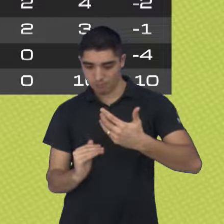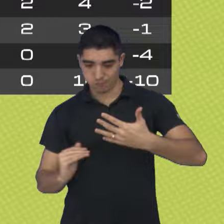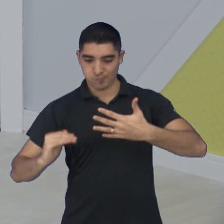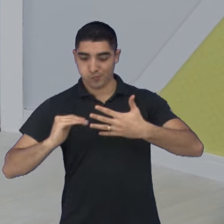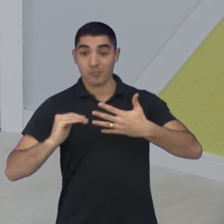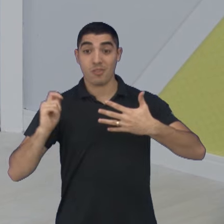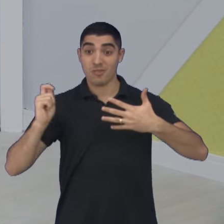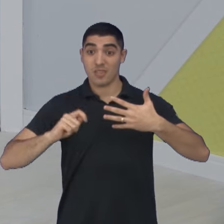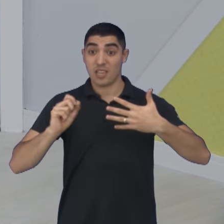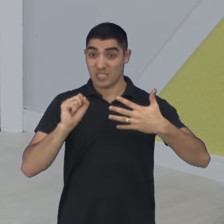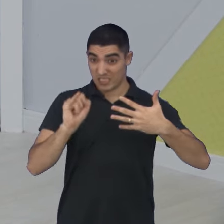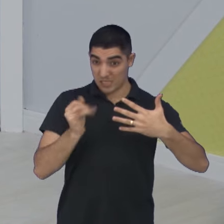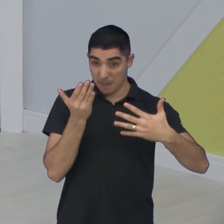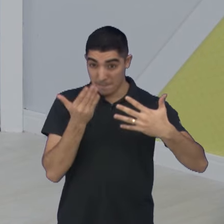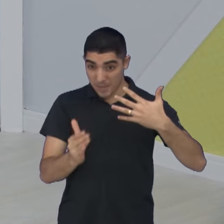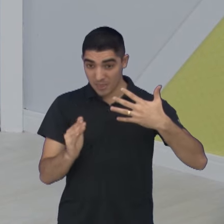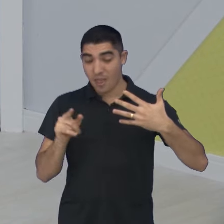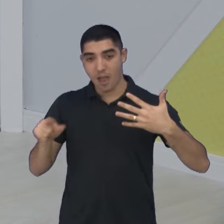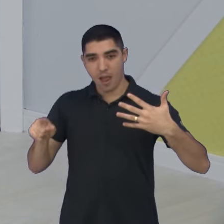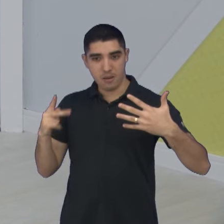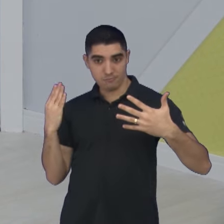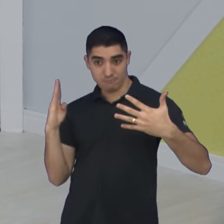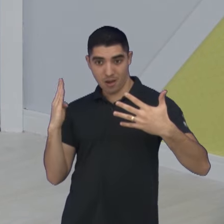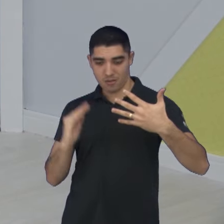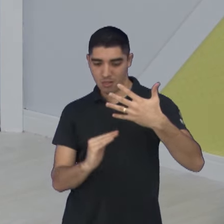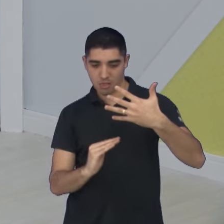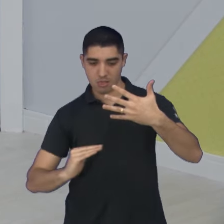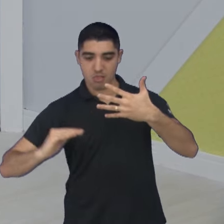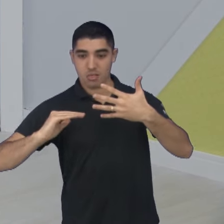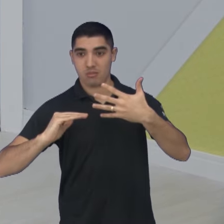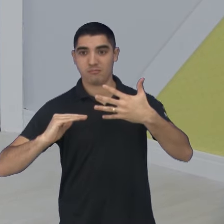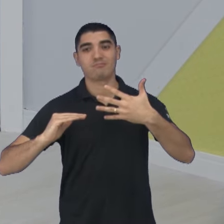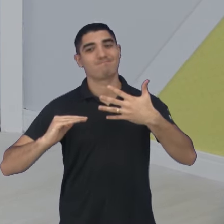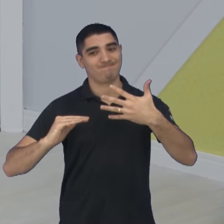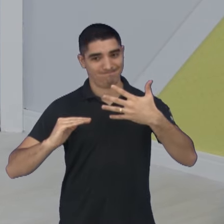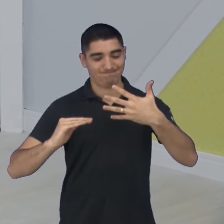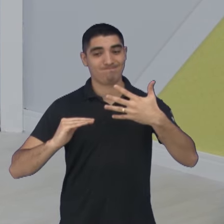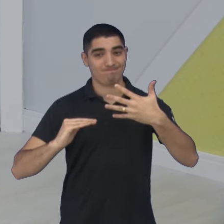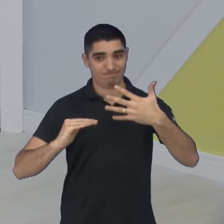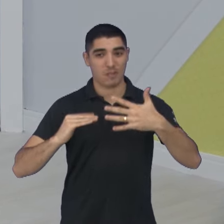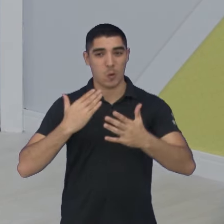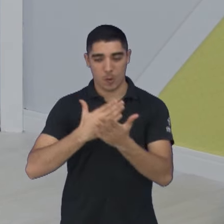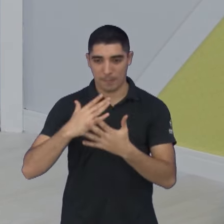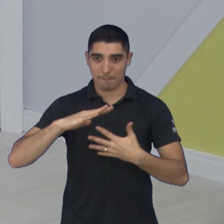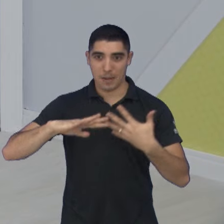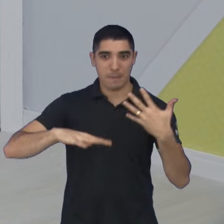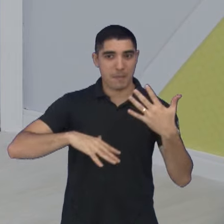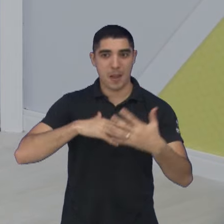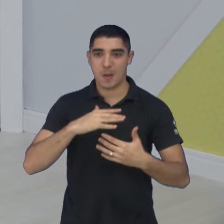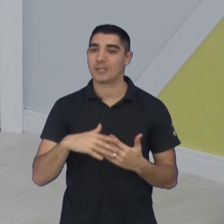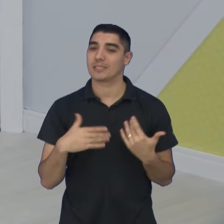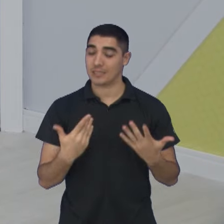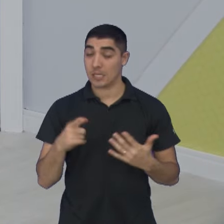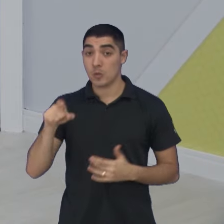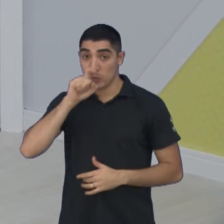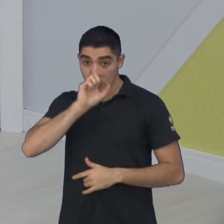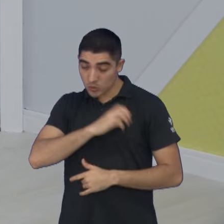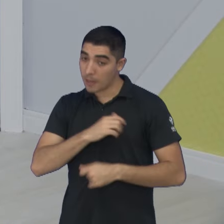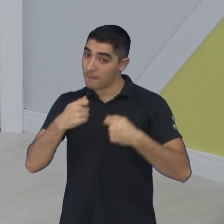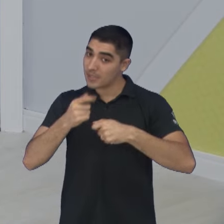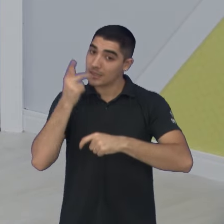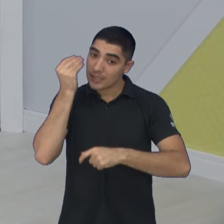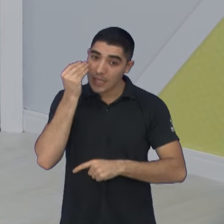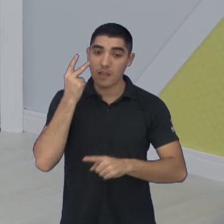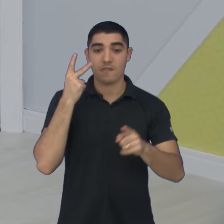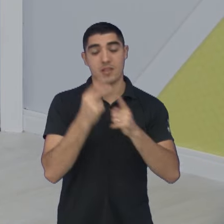Se perder, justamente o Minas Brasília já encosta no São José e vai dar uma embolada no grupo. Então, jogo para o São José buscar a vitória,